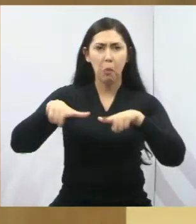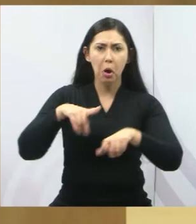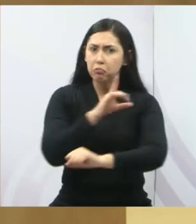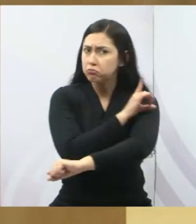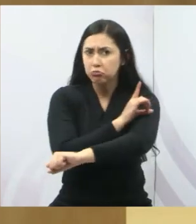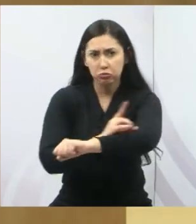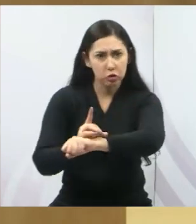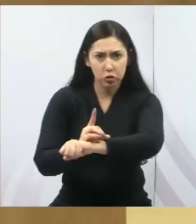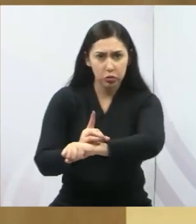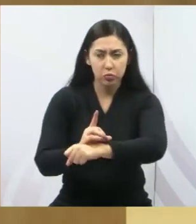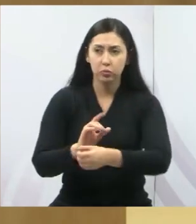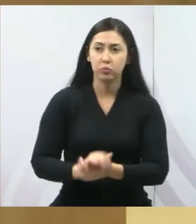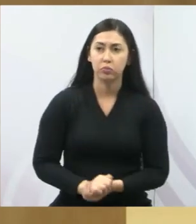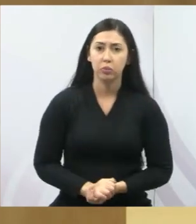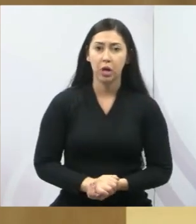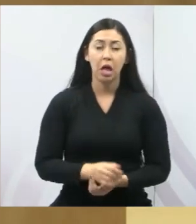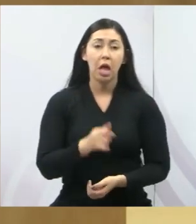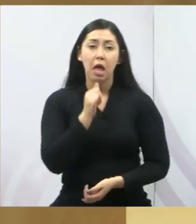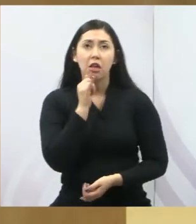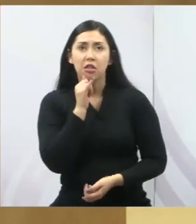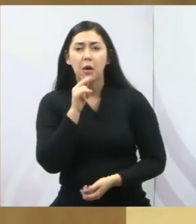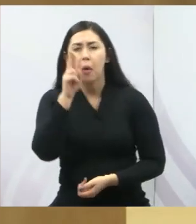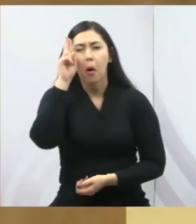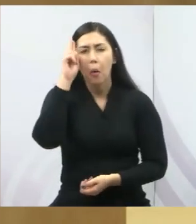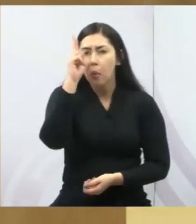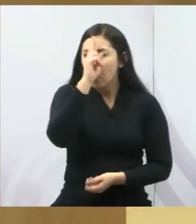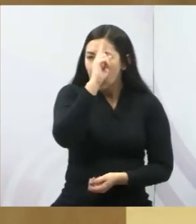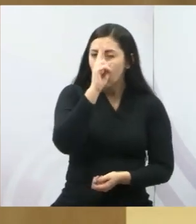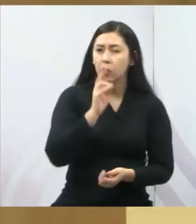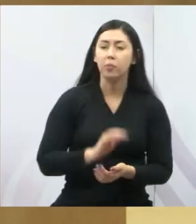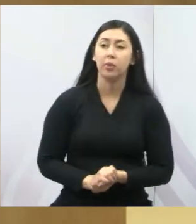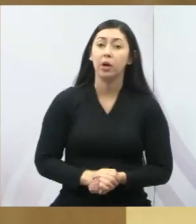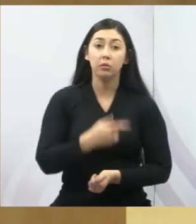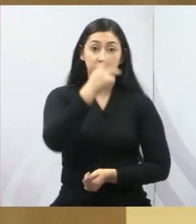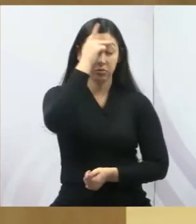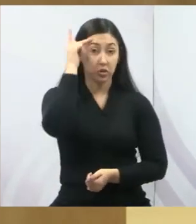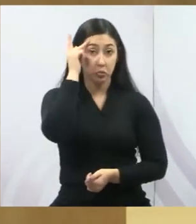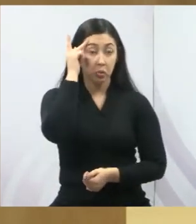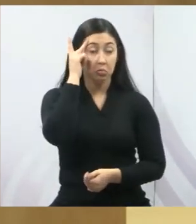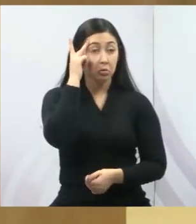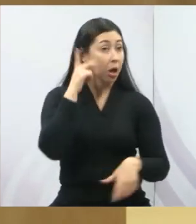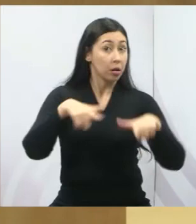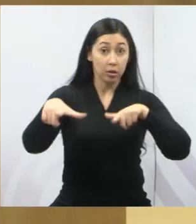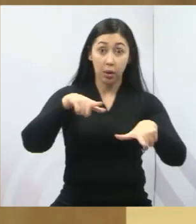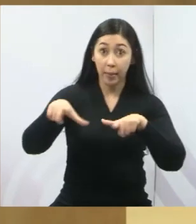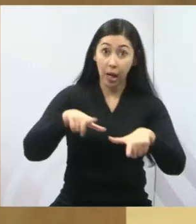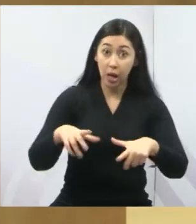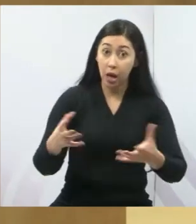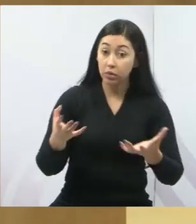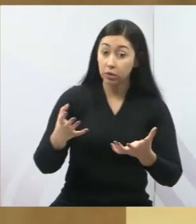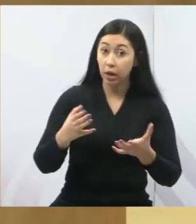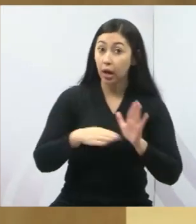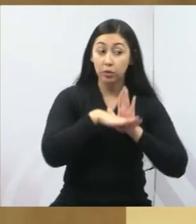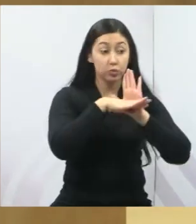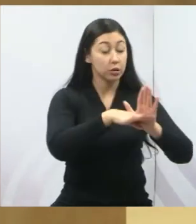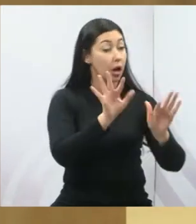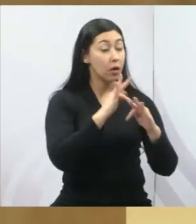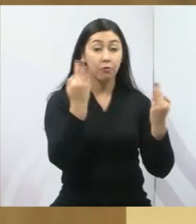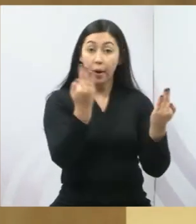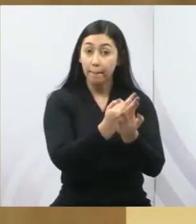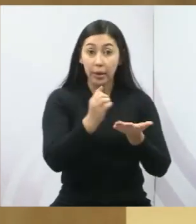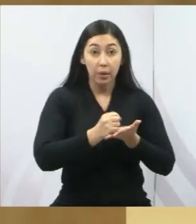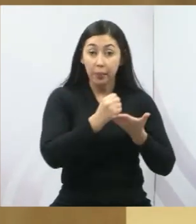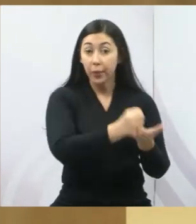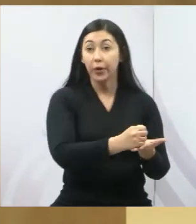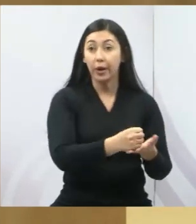qualquer outro. Fazer um Uber, a pessoa está ali buscando o seu alimento, buscando o sustento para a sua família,